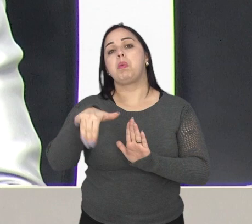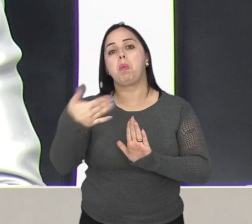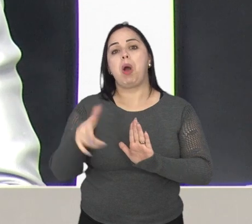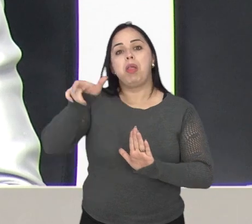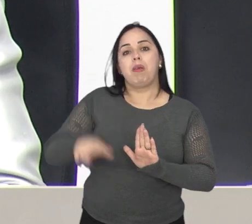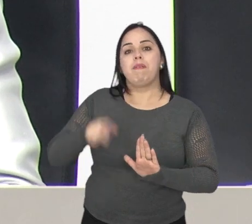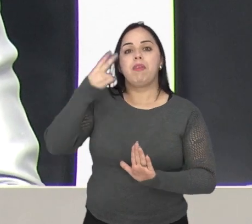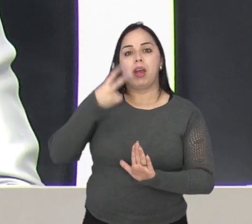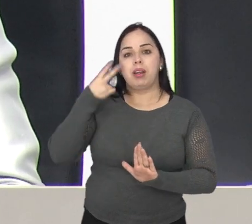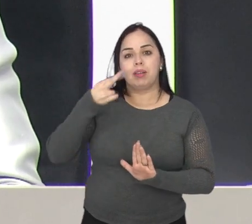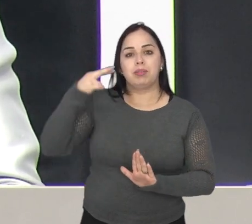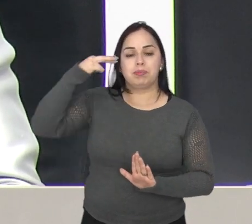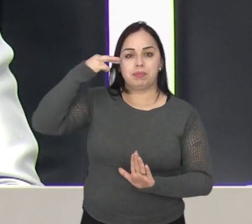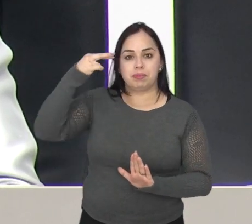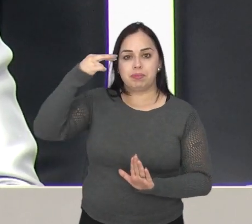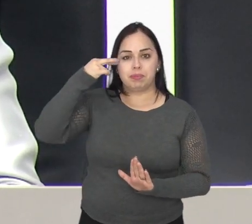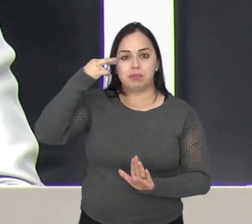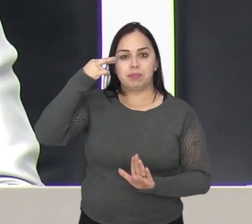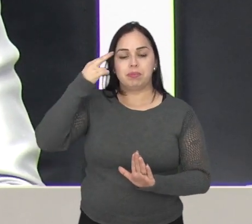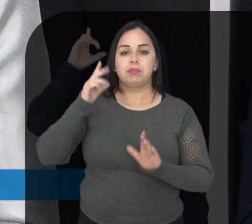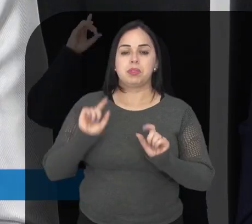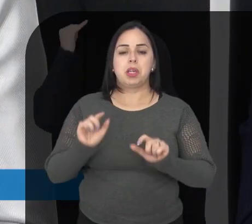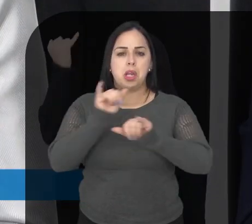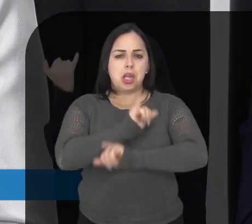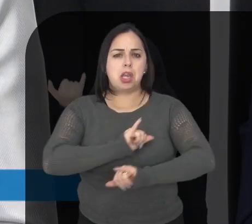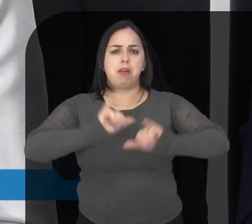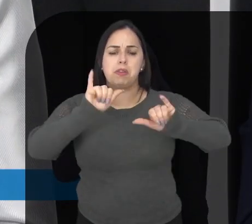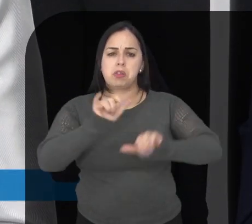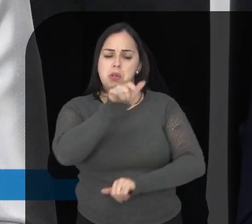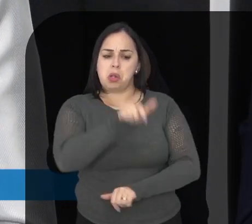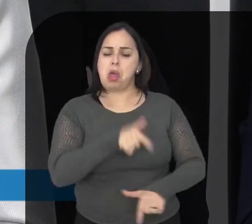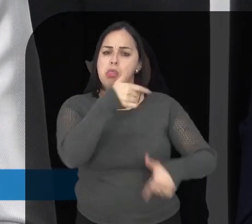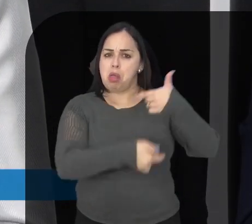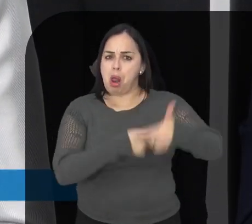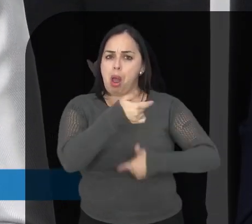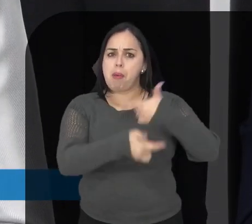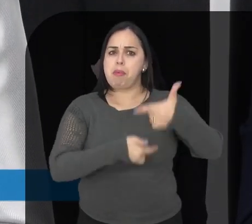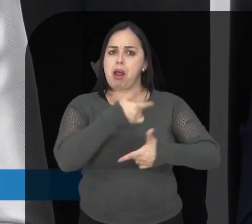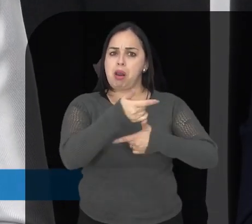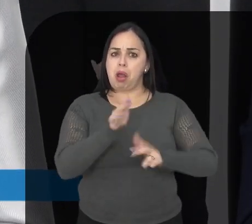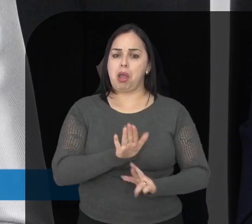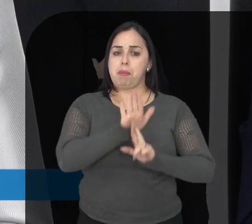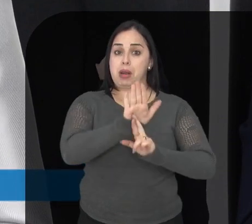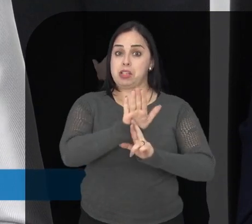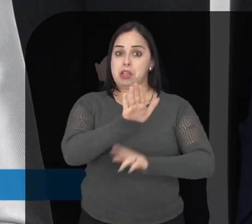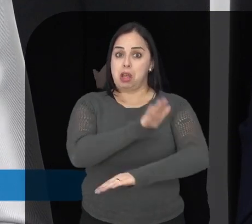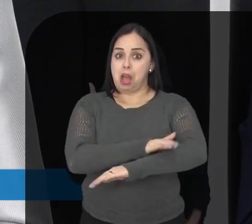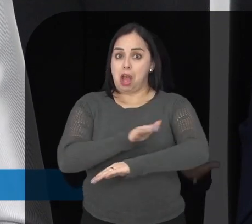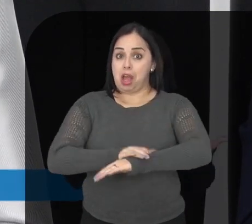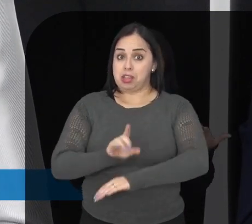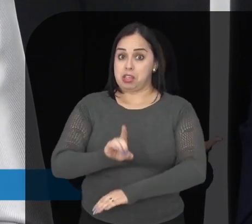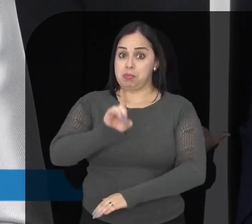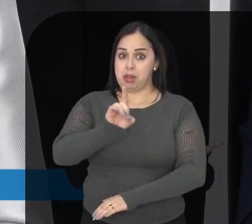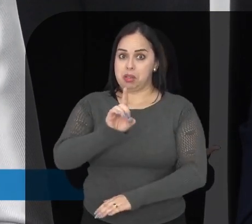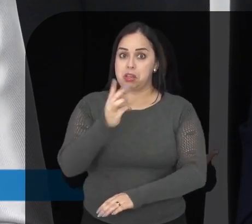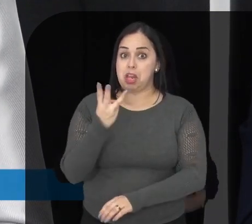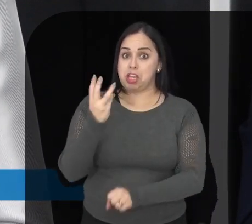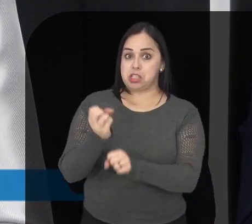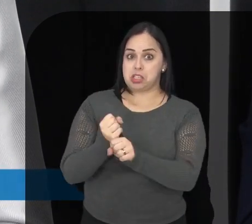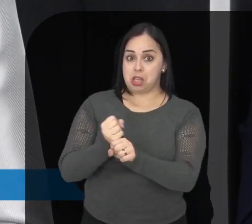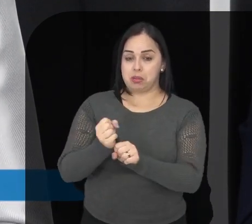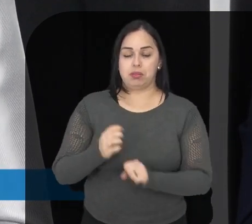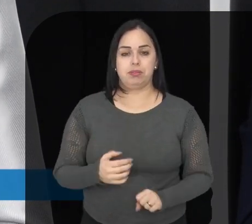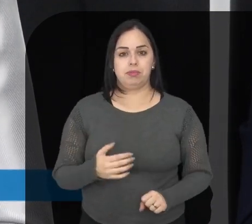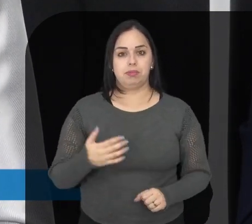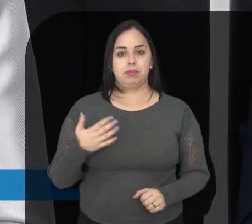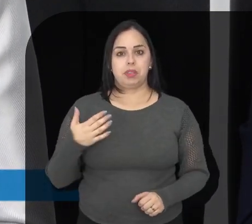proposta pelo vereador Rogério da Acazem, que ressaltou o trabalho do pastor à frente da igreja nos últimos três anos.